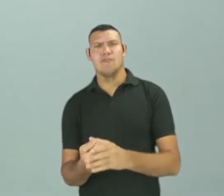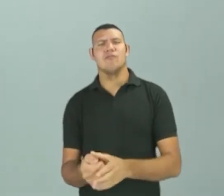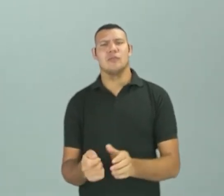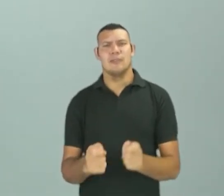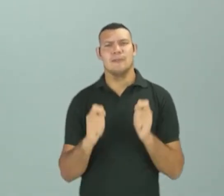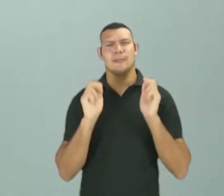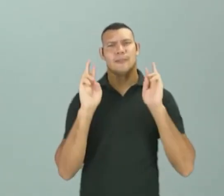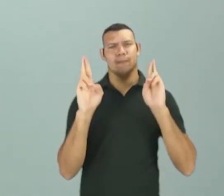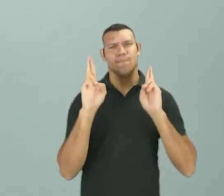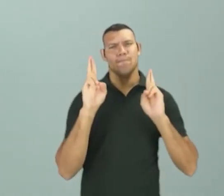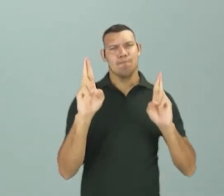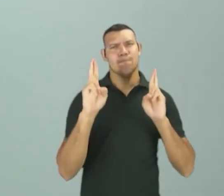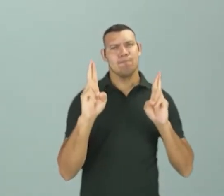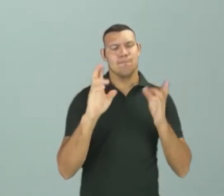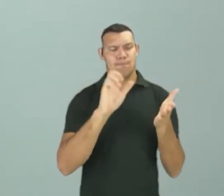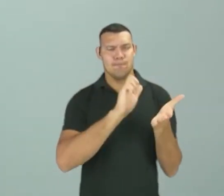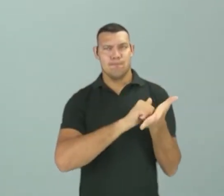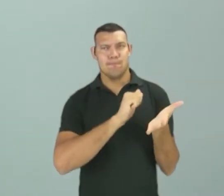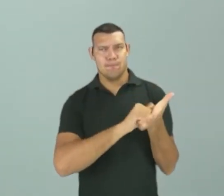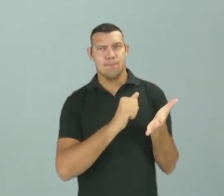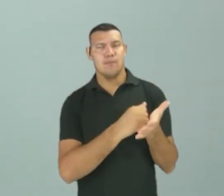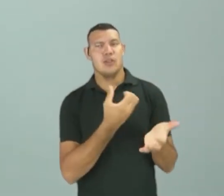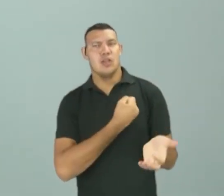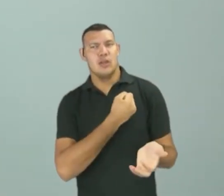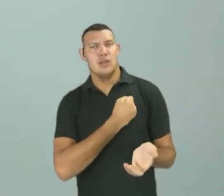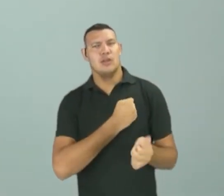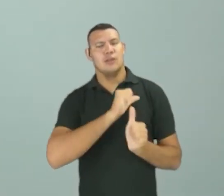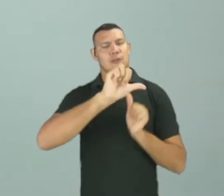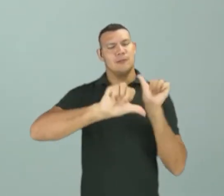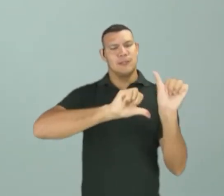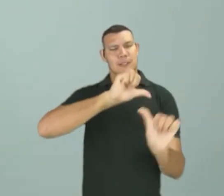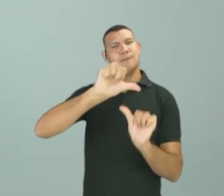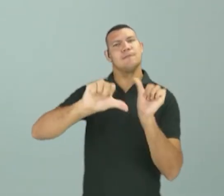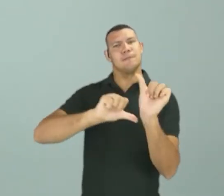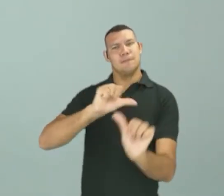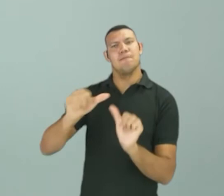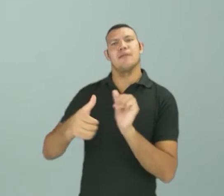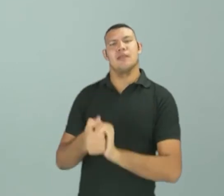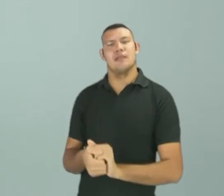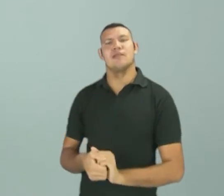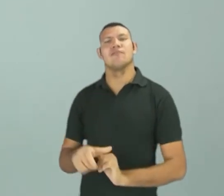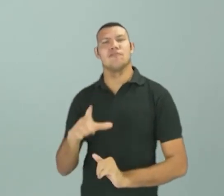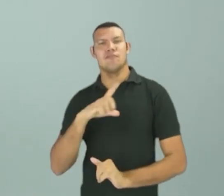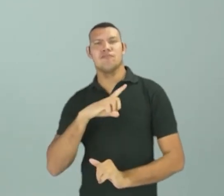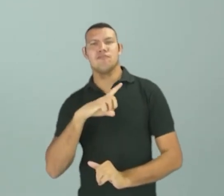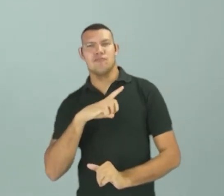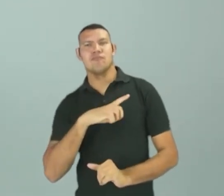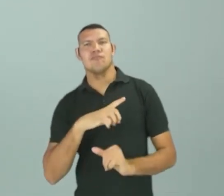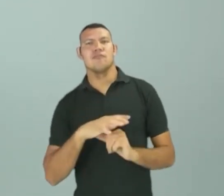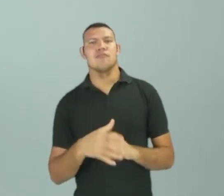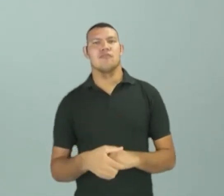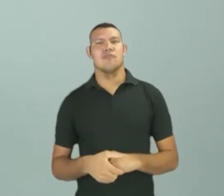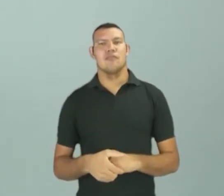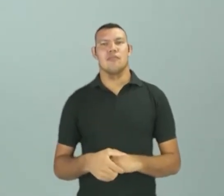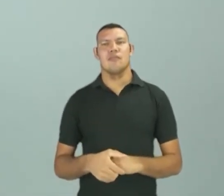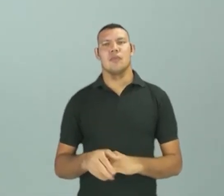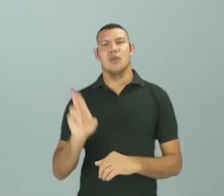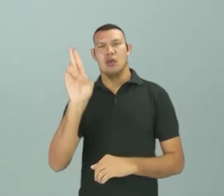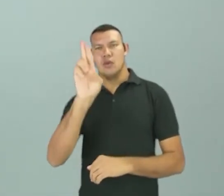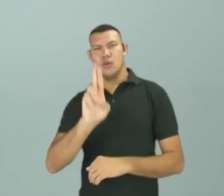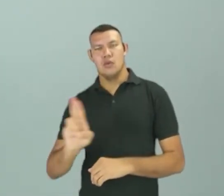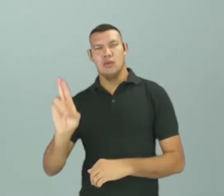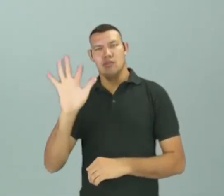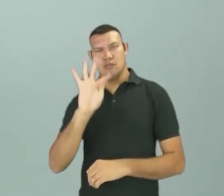consequentemente, para que esses dados, esses números, eles venham mudando, já que nós estamos aí ocupando as universidades